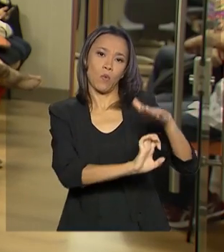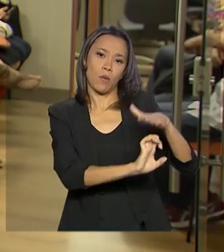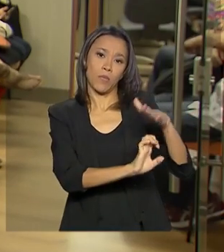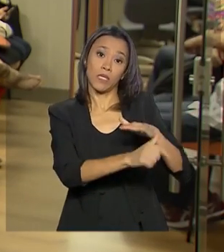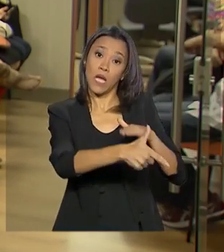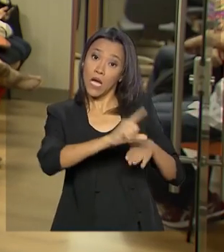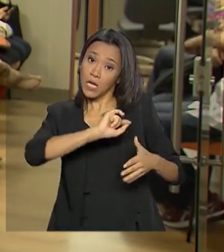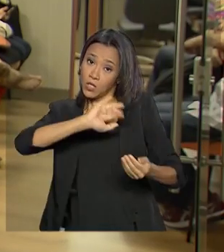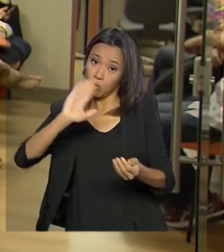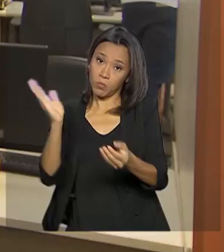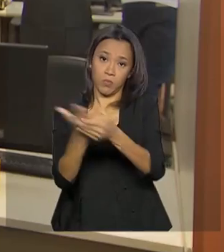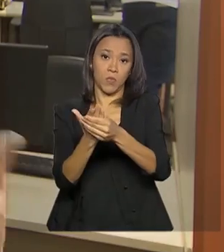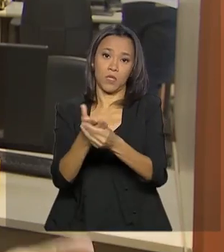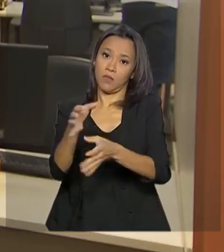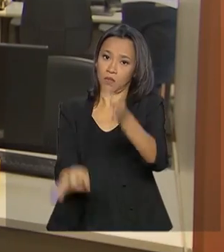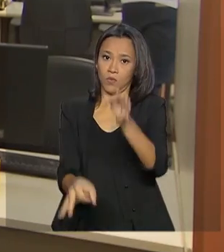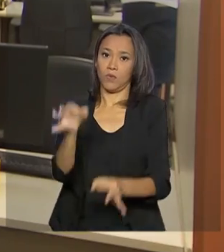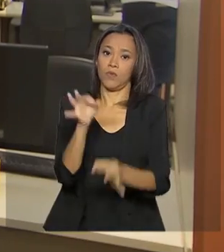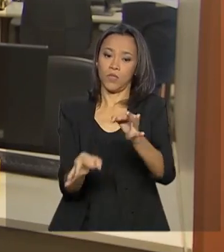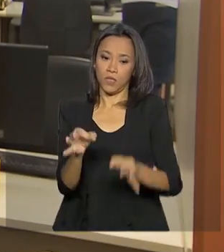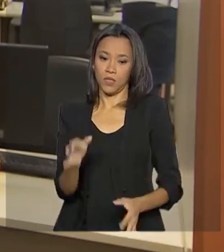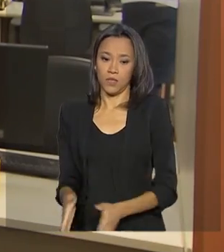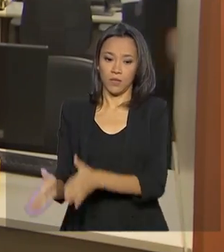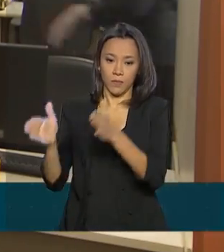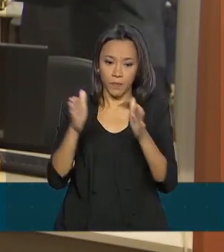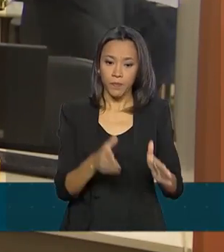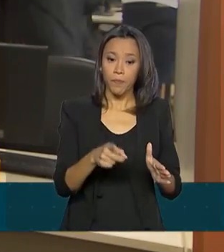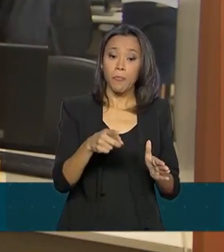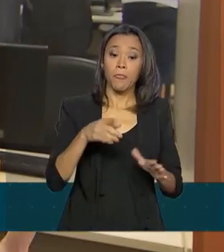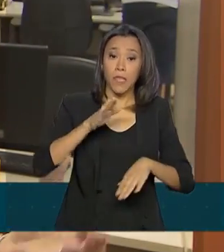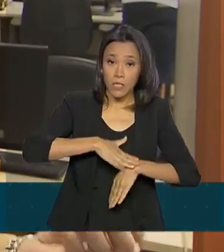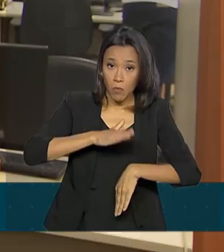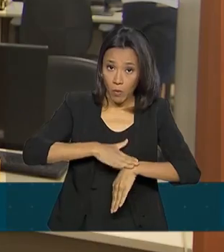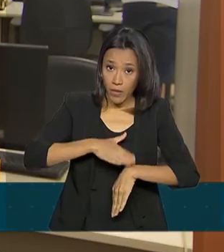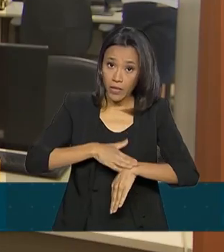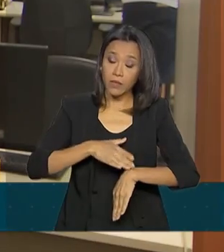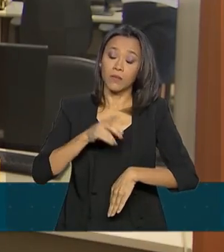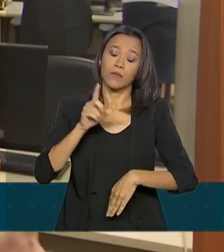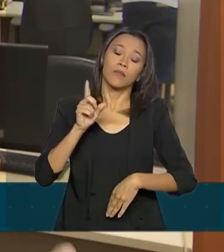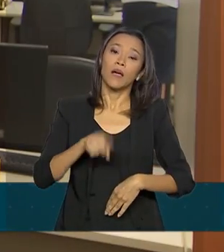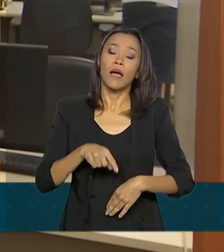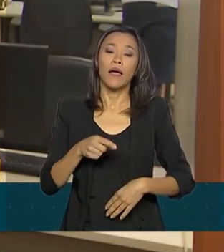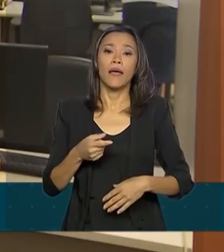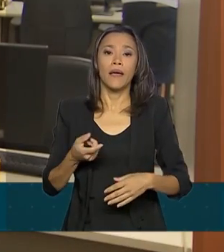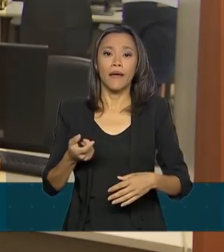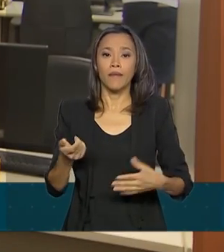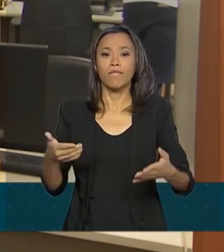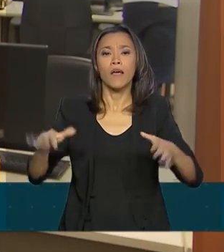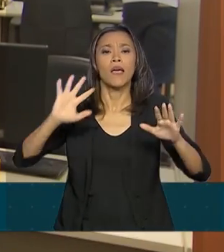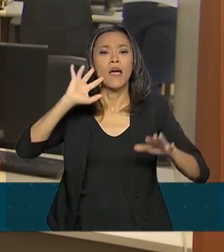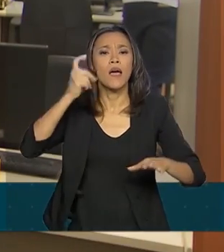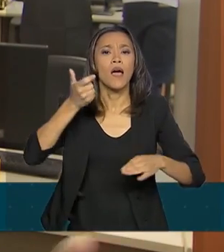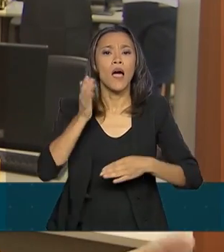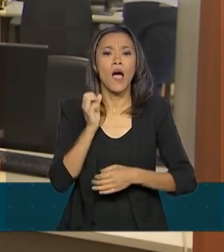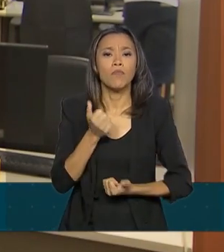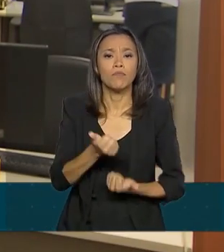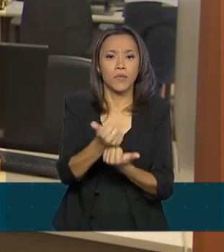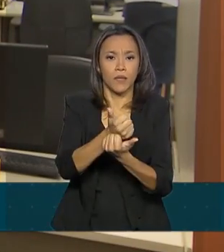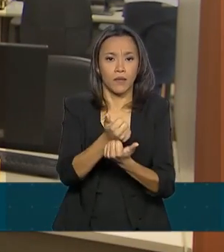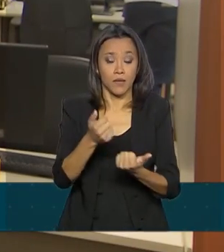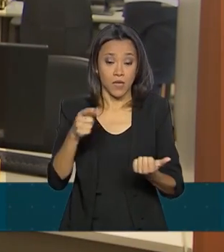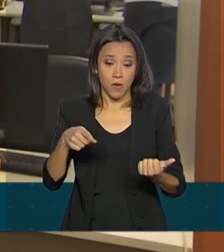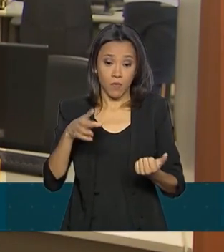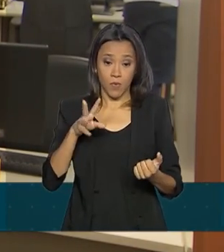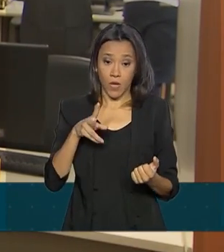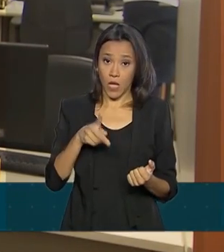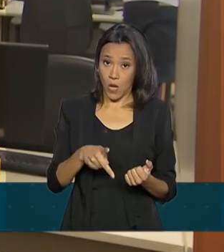de um processo na justiça. A proposta do PROCON nesse momento é conciliar e ajudar esse consumidor. Como o mutirão é uma proposta de